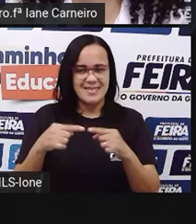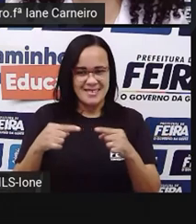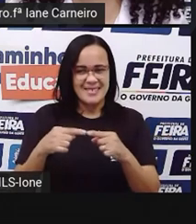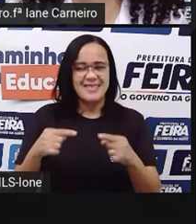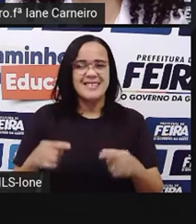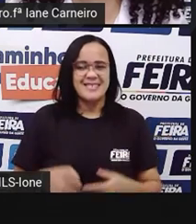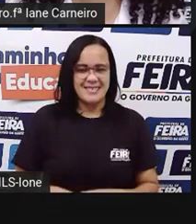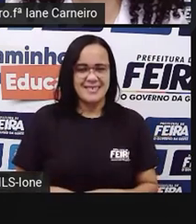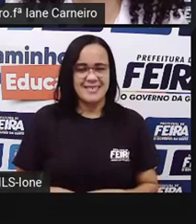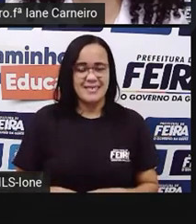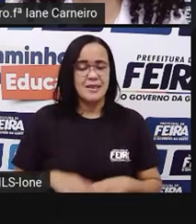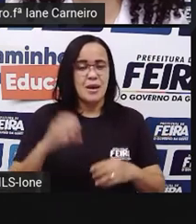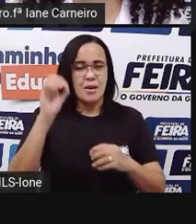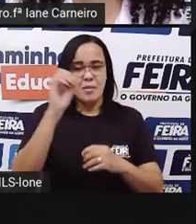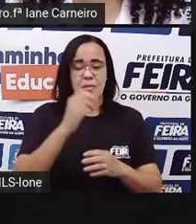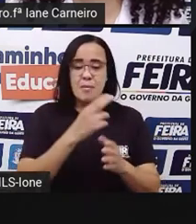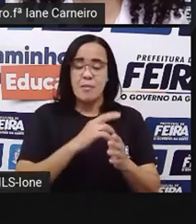balão.